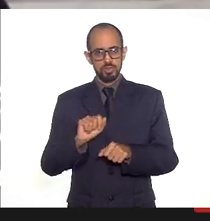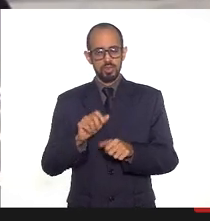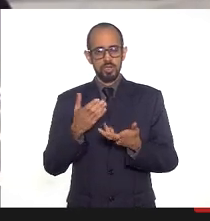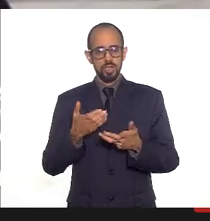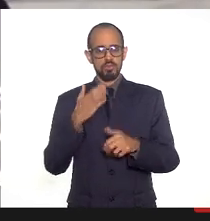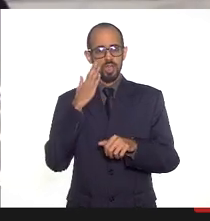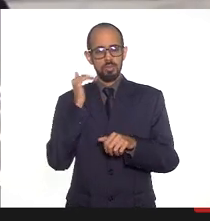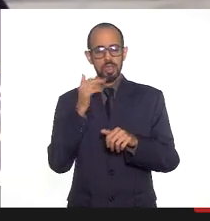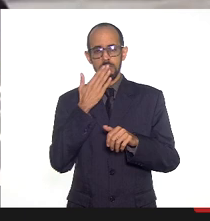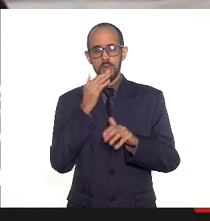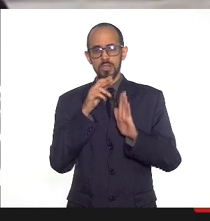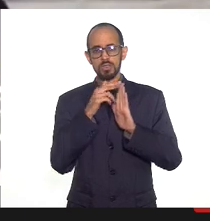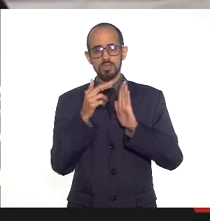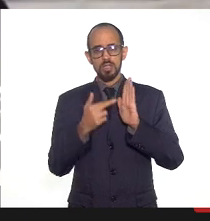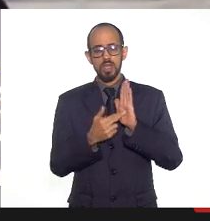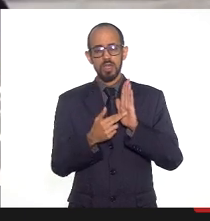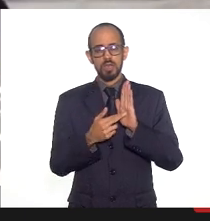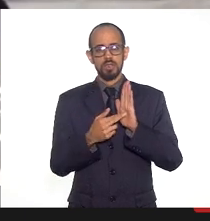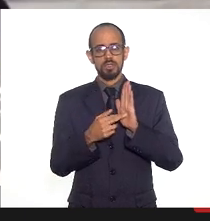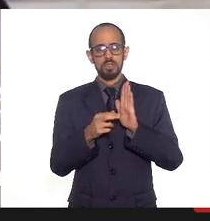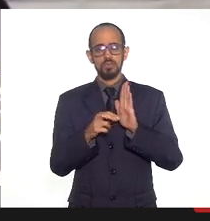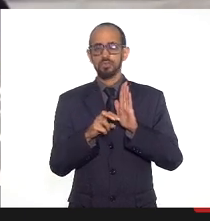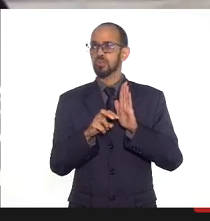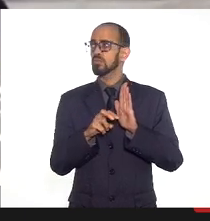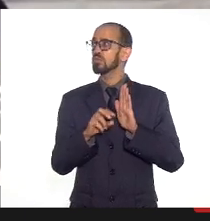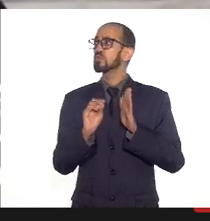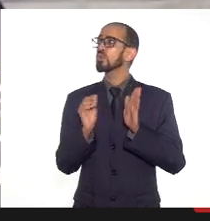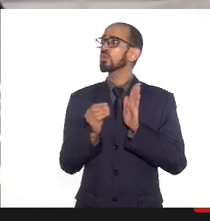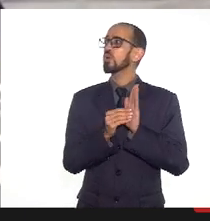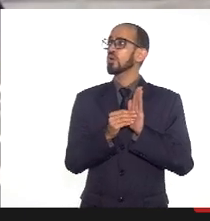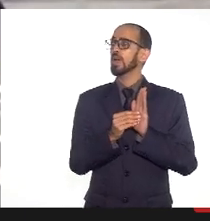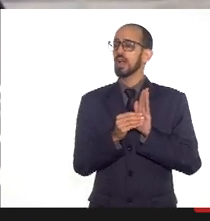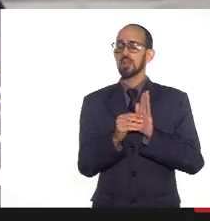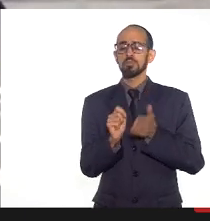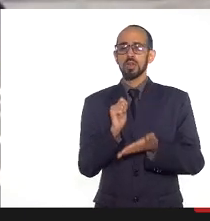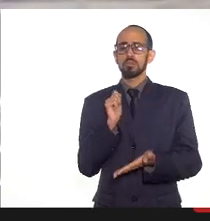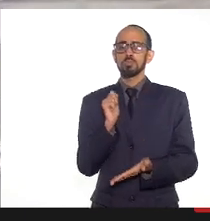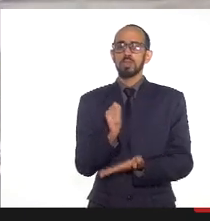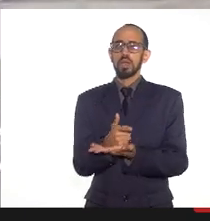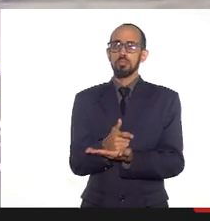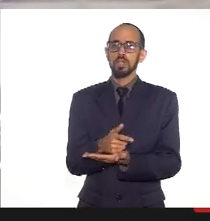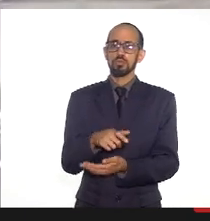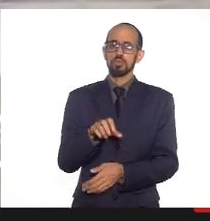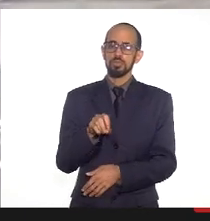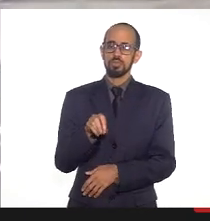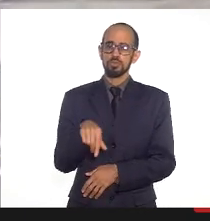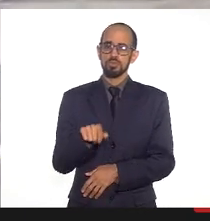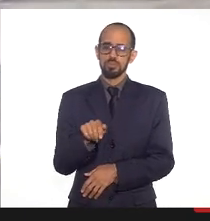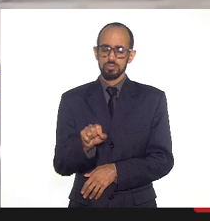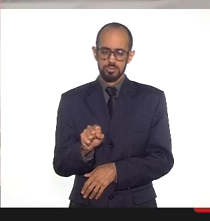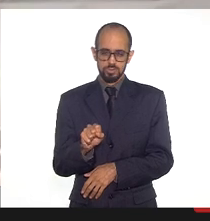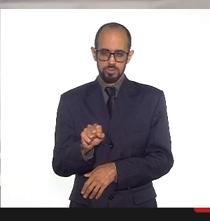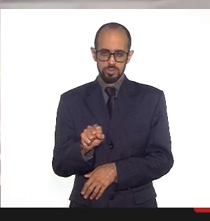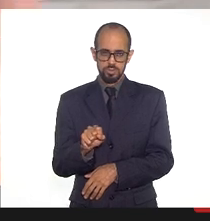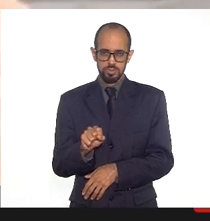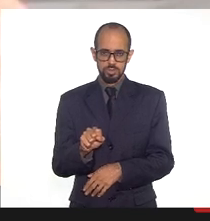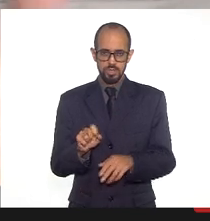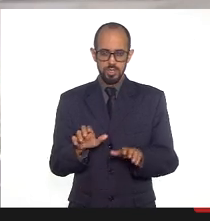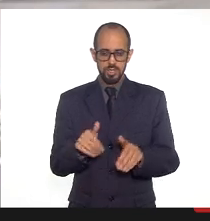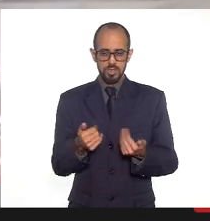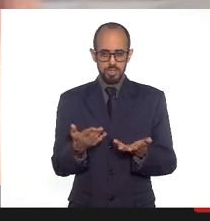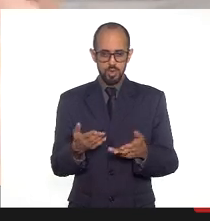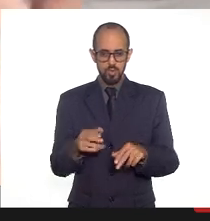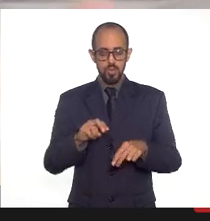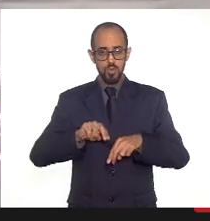os critérios que foram adotados para o pagamento das organizações sociais. Então, em linhas gerais, é isso, transplante,